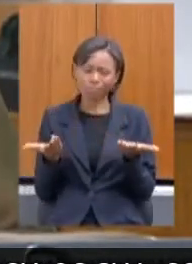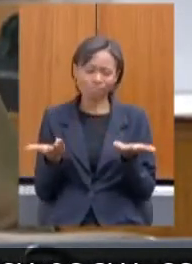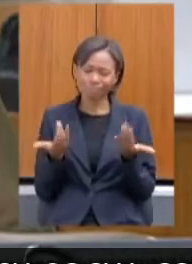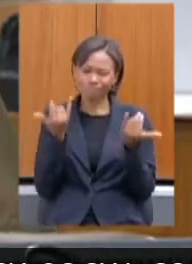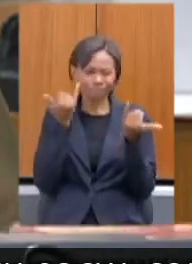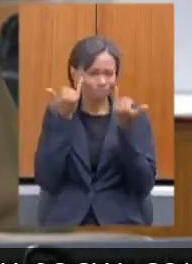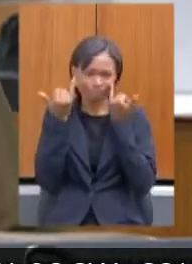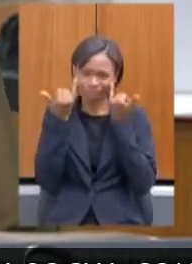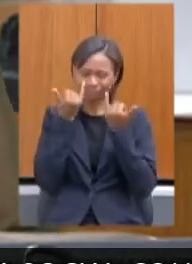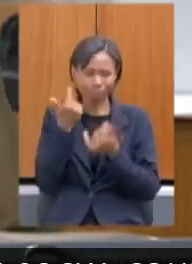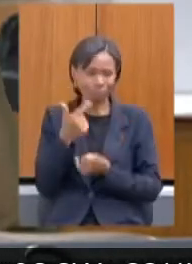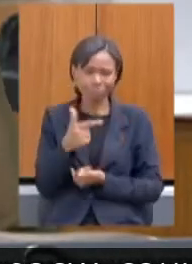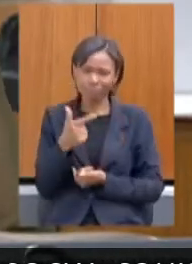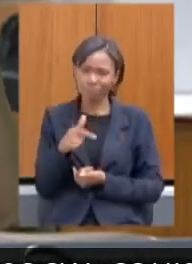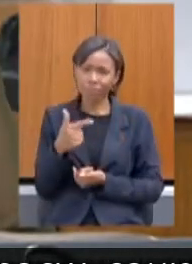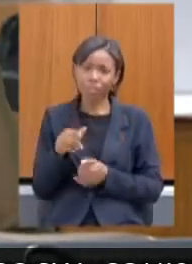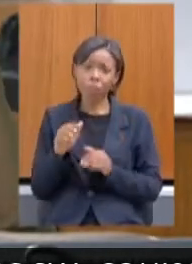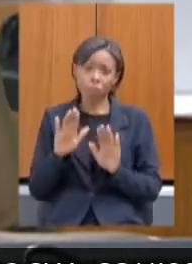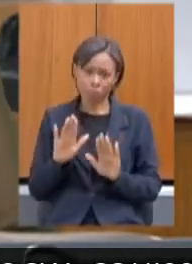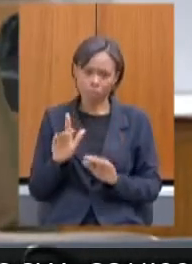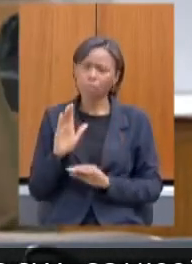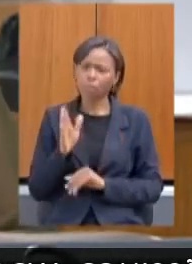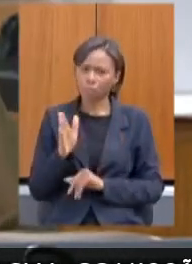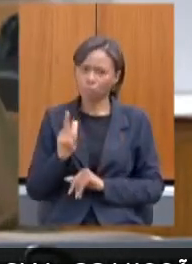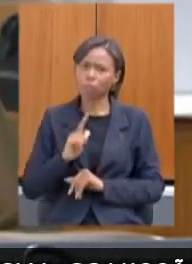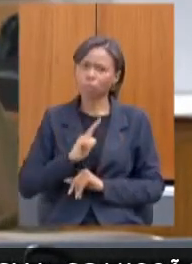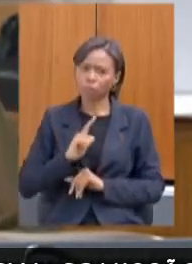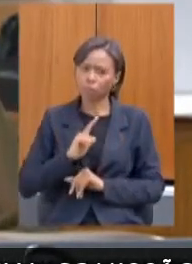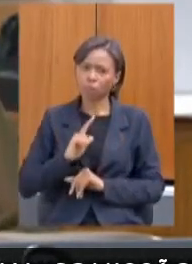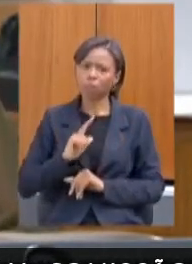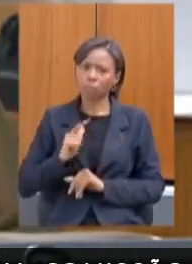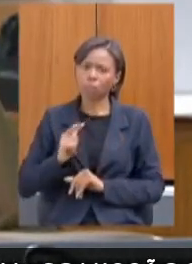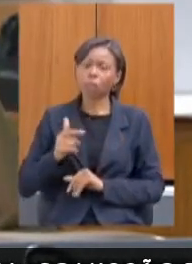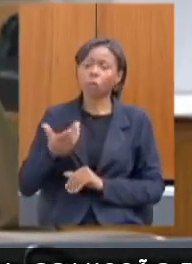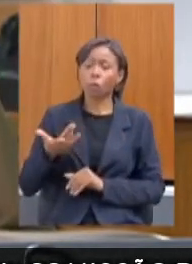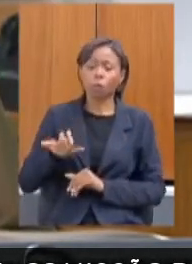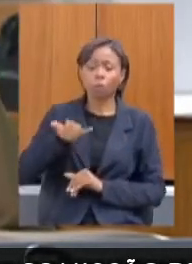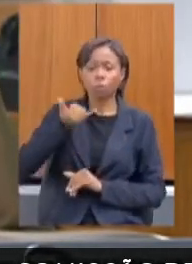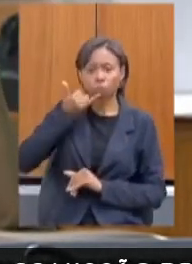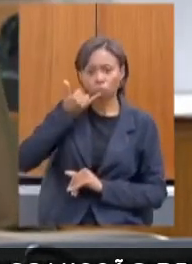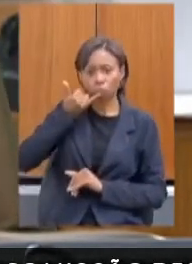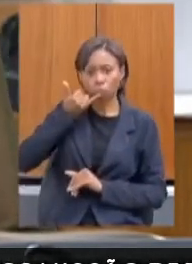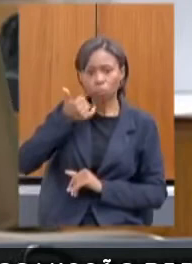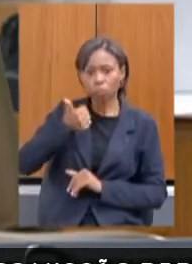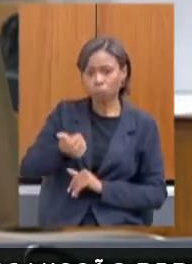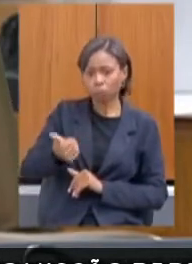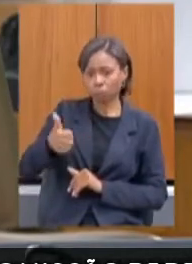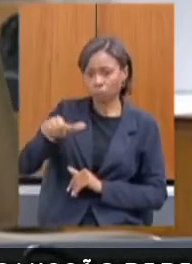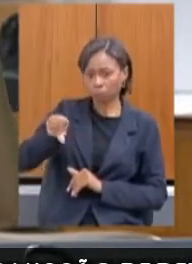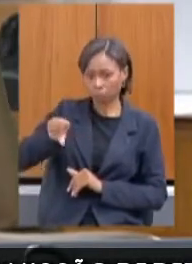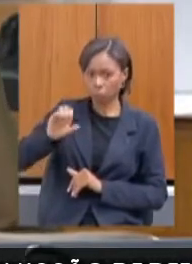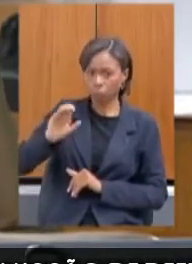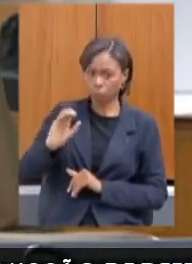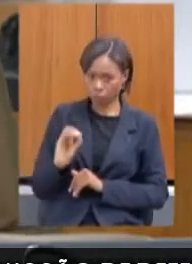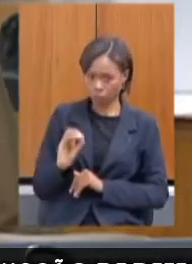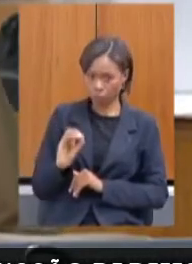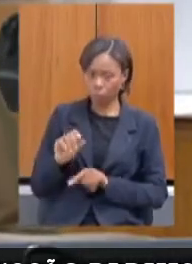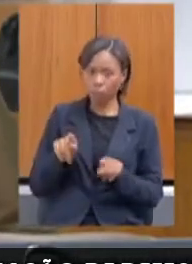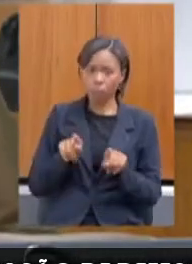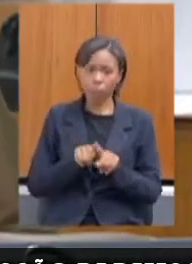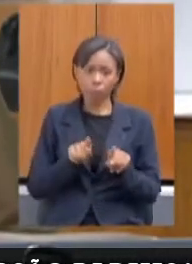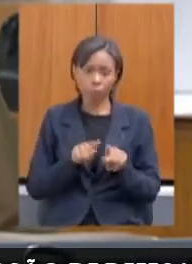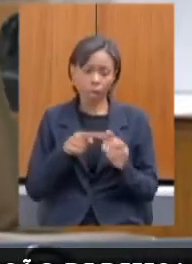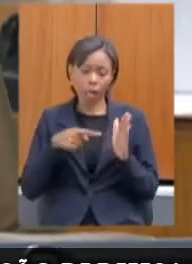deslugada e exatamente estimulando o DISC 190 e para denúncia LIG